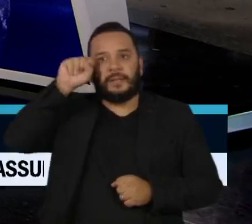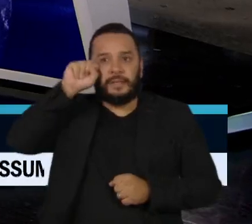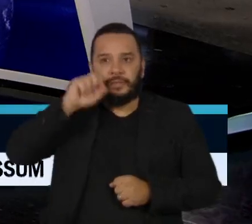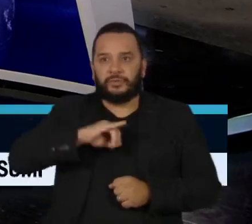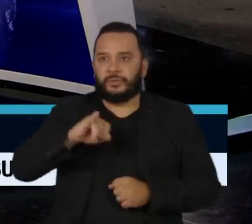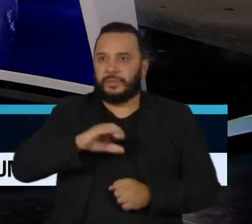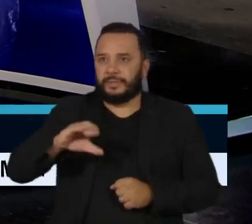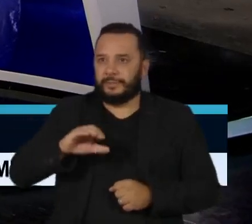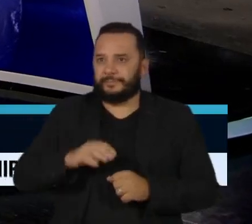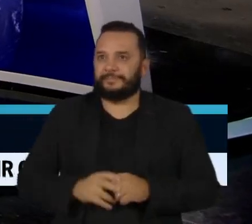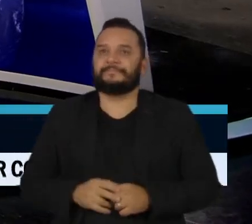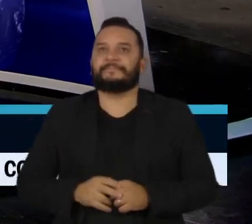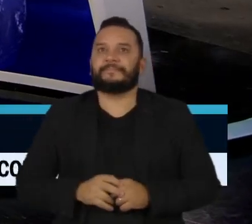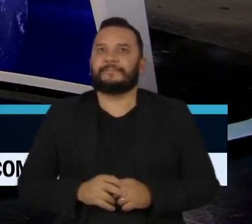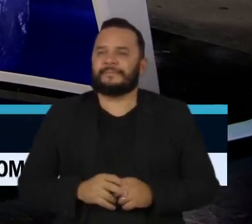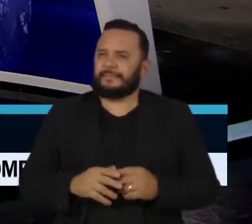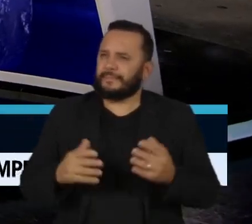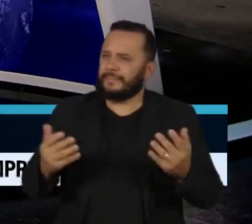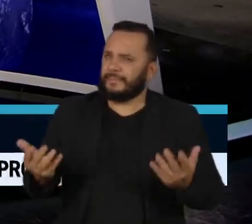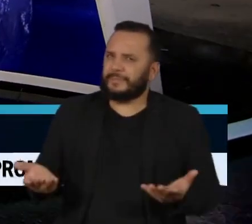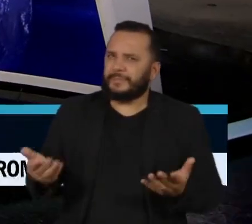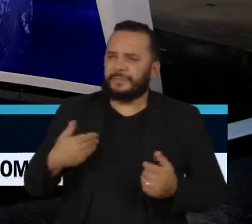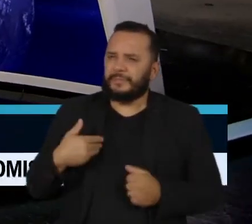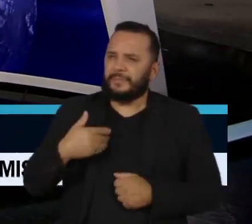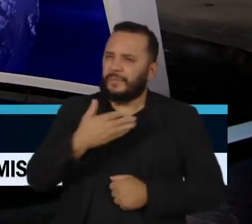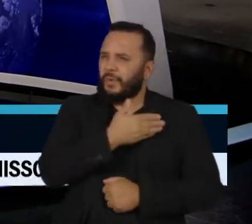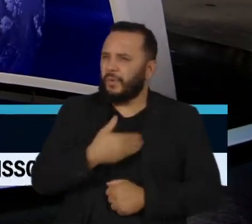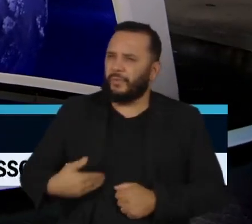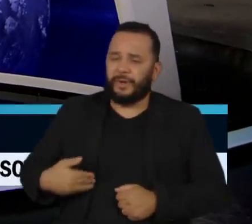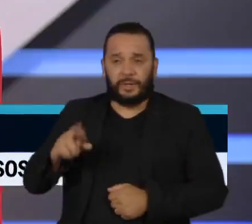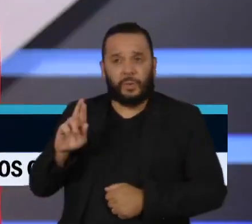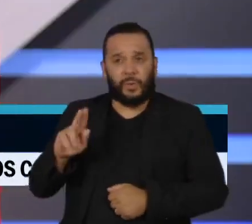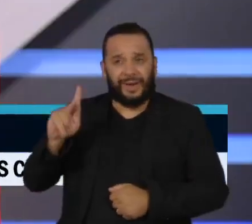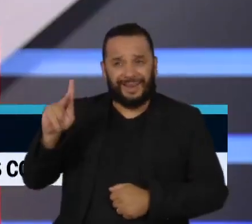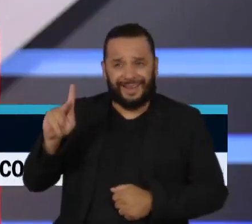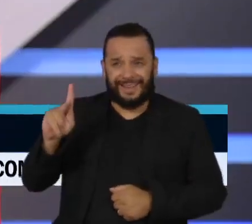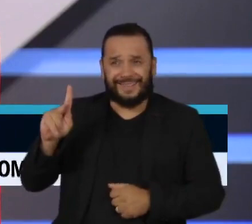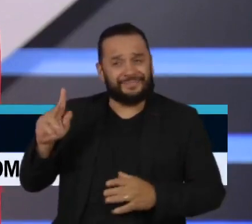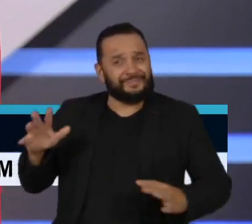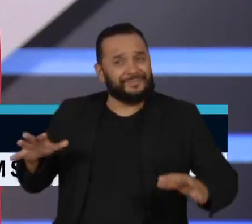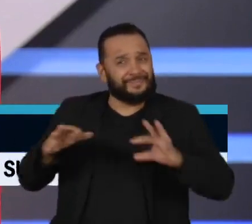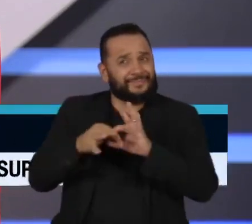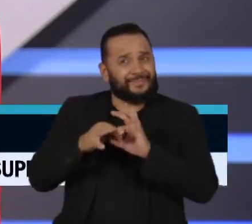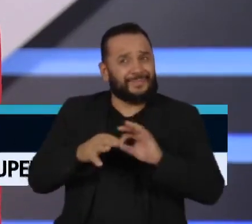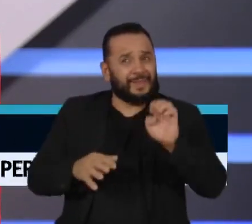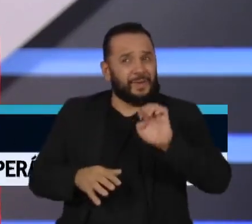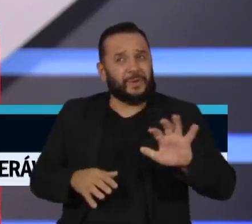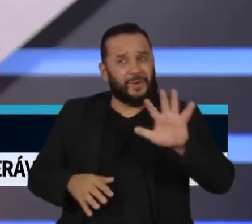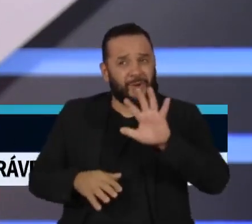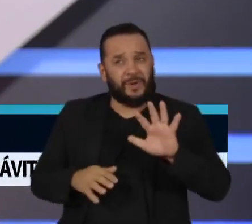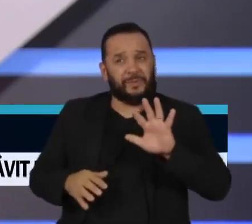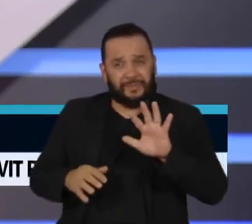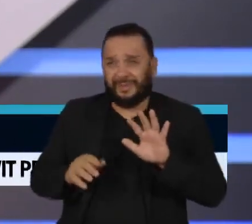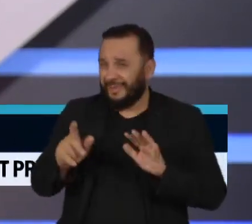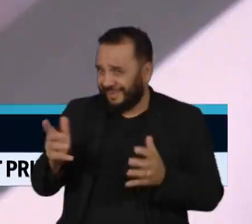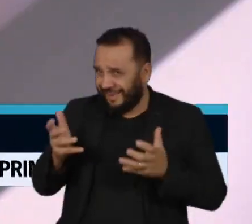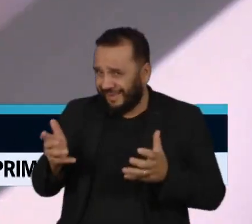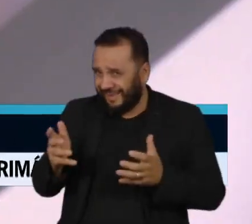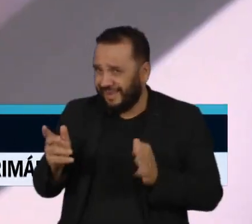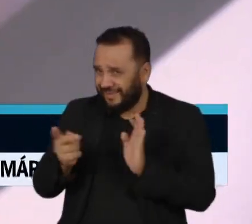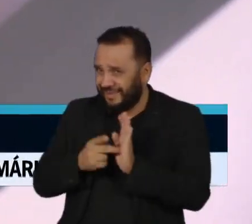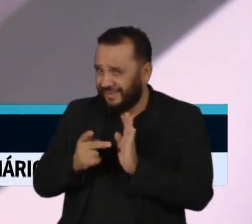Denilde, o governo britânico vai conseguir se reaproximar da Europa depois do Brexit? É isso que ele quer, realmente?